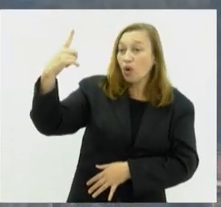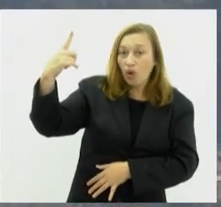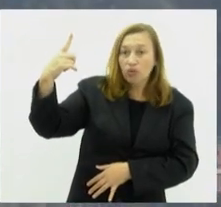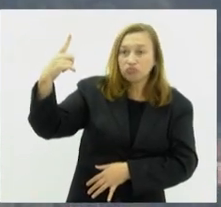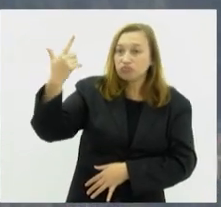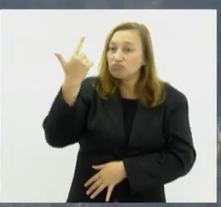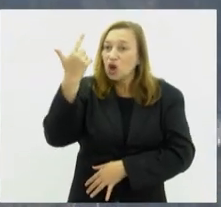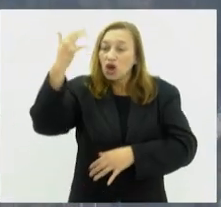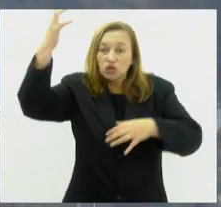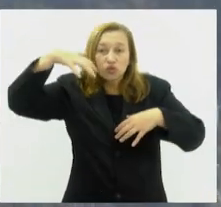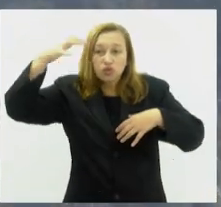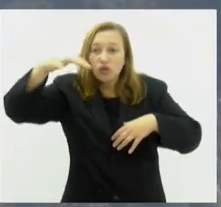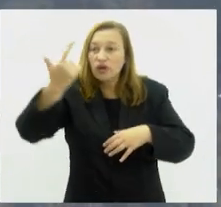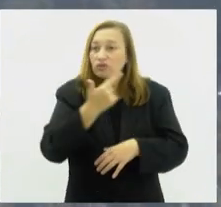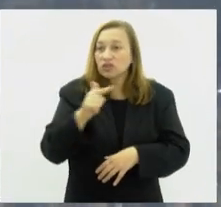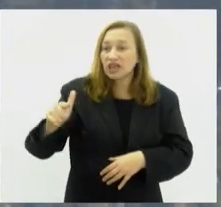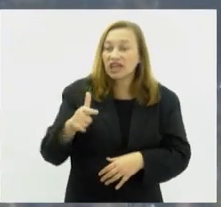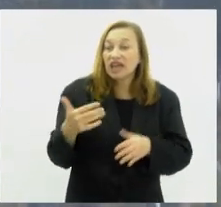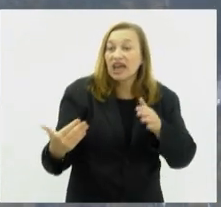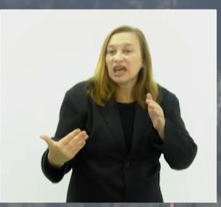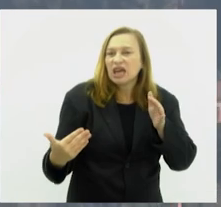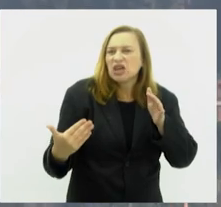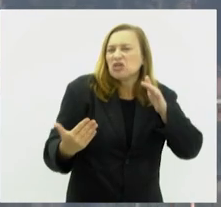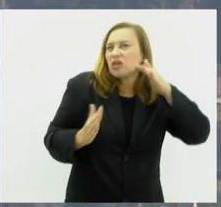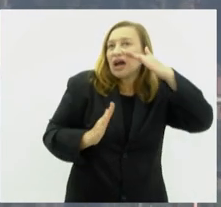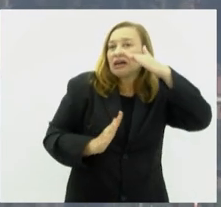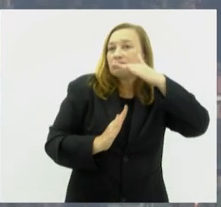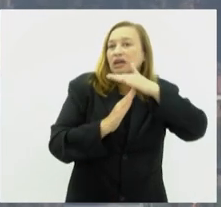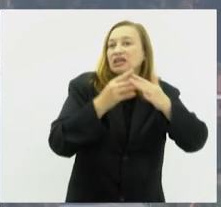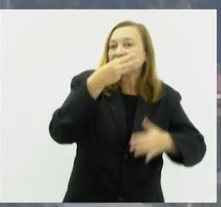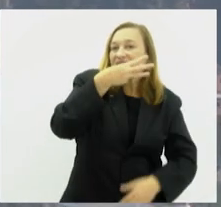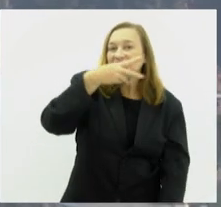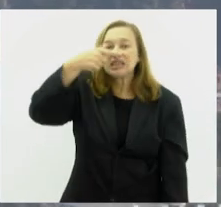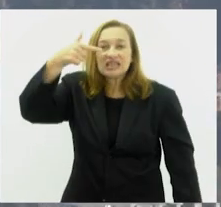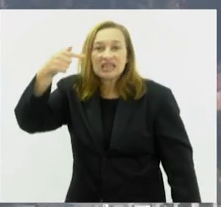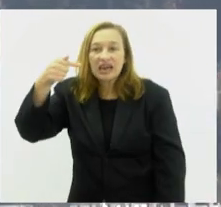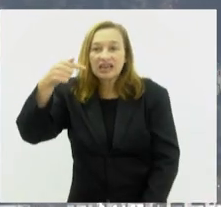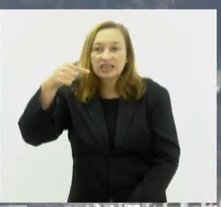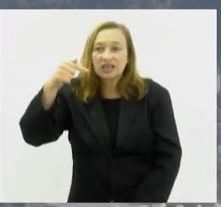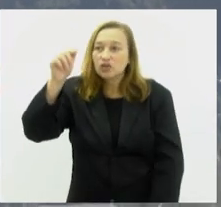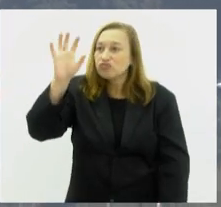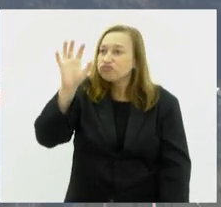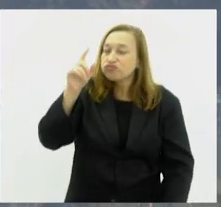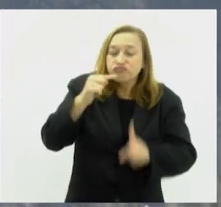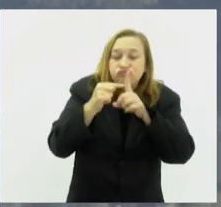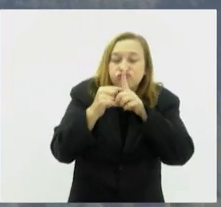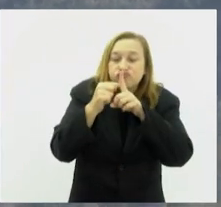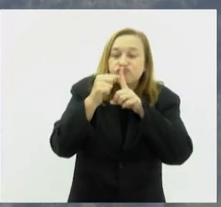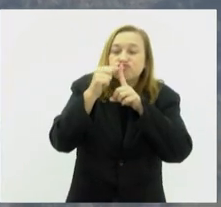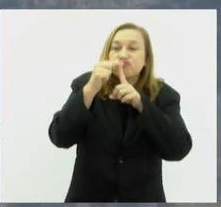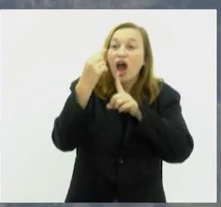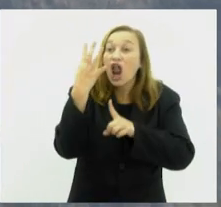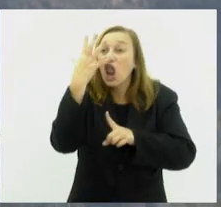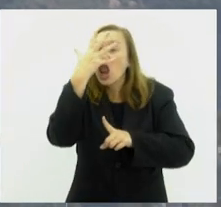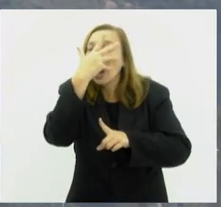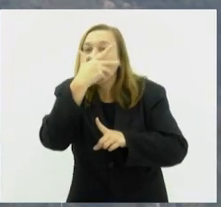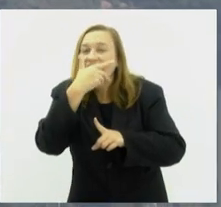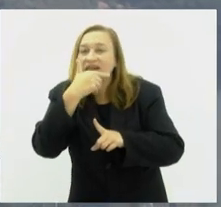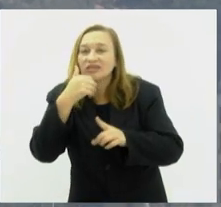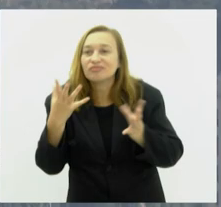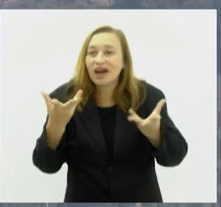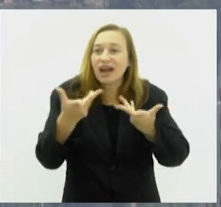previsão é de máxima de 37 graus. Tempo limpo. Olha só que dia maravilhoso. Uma sexta-feira